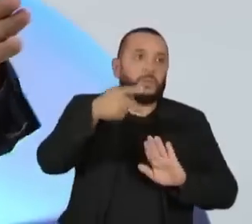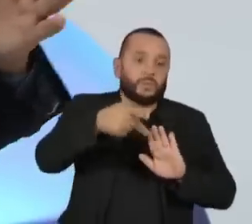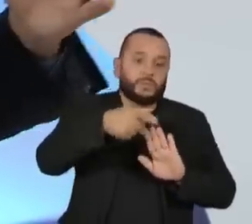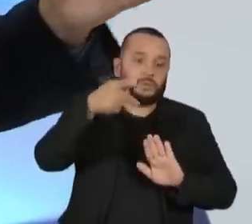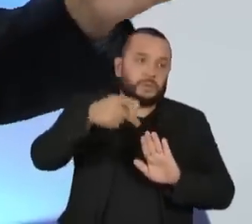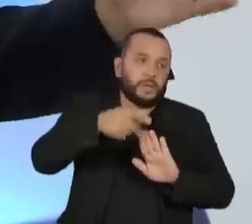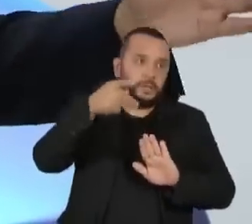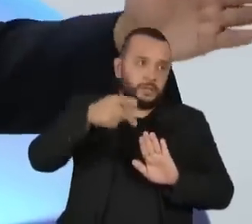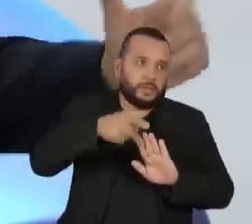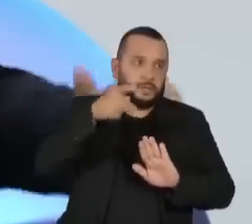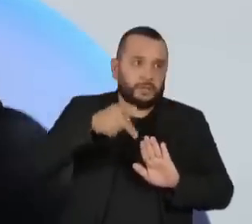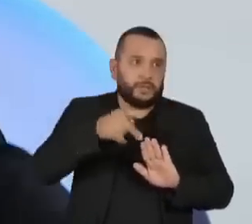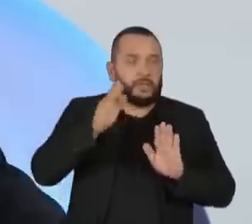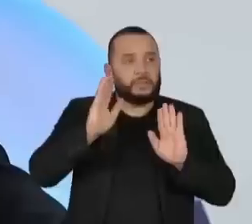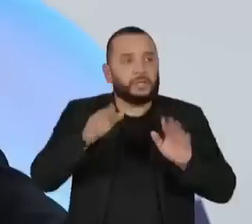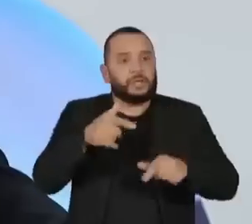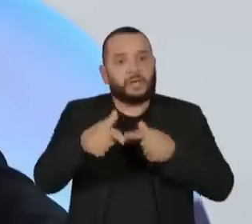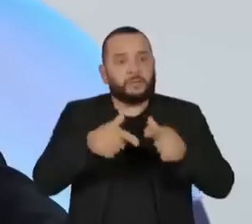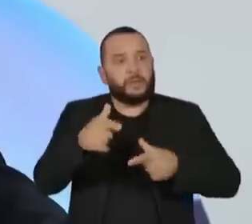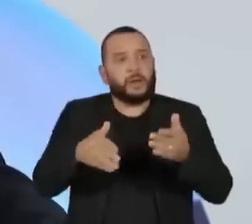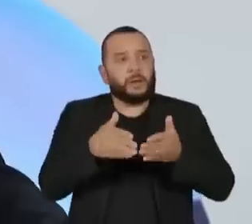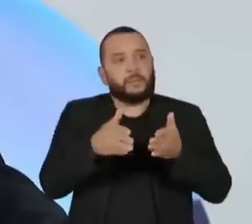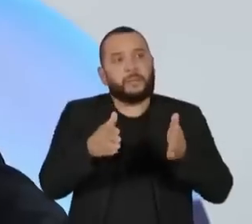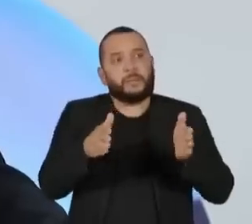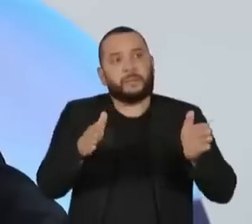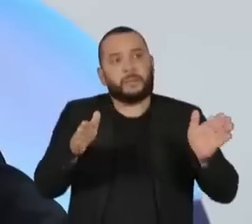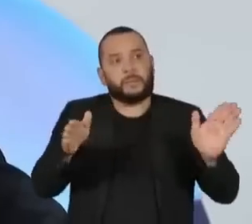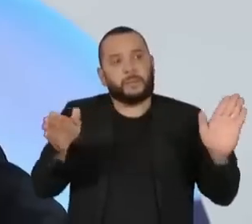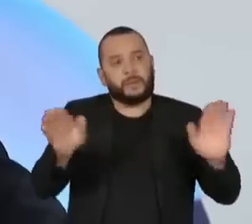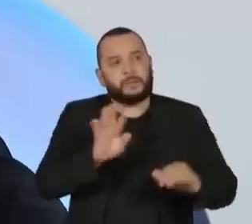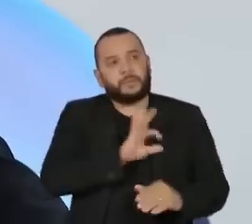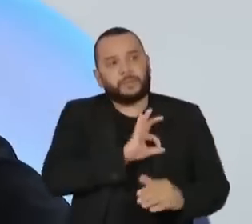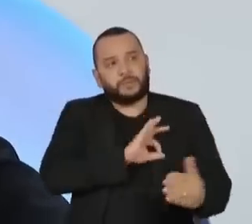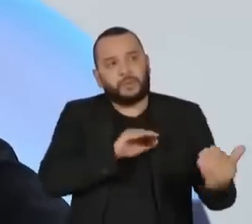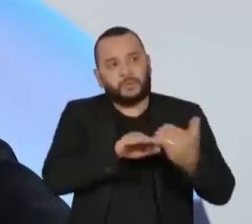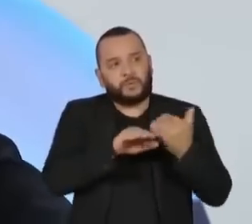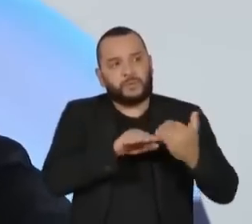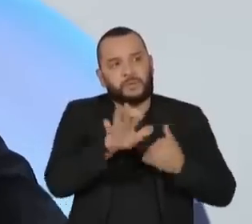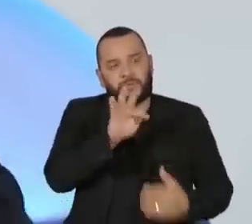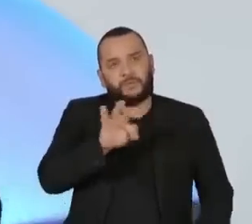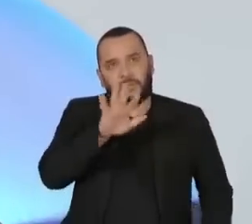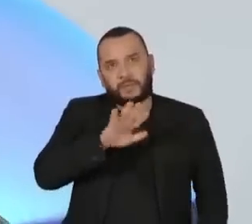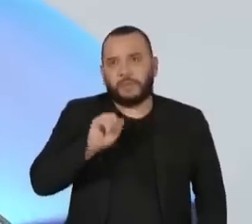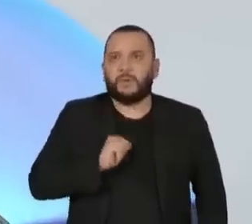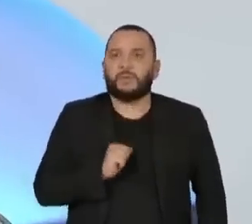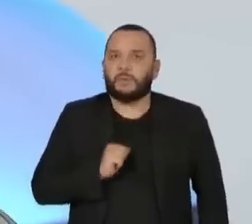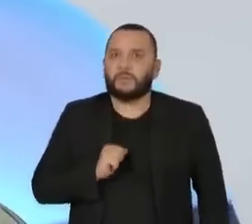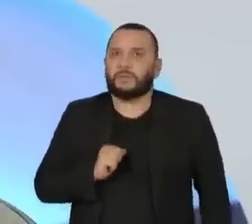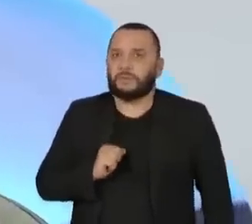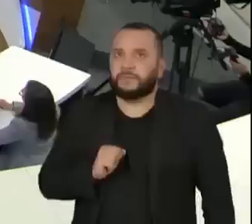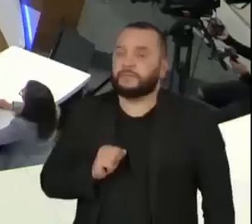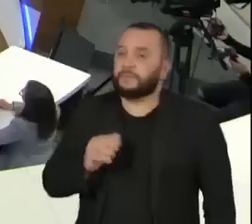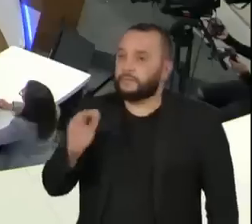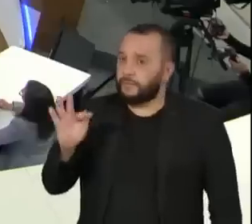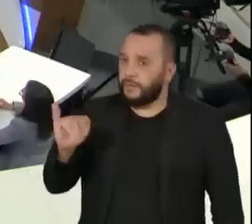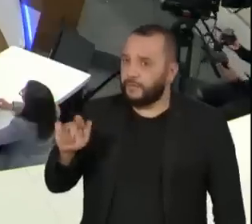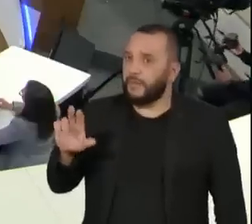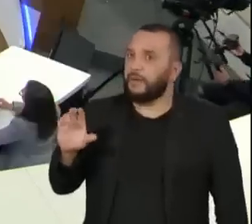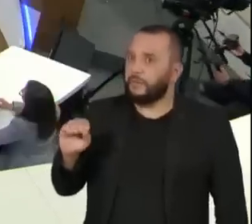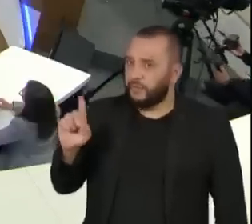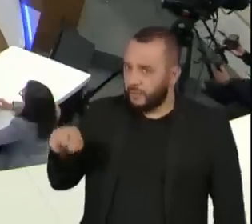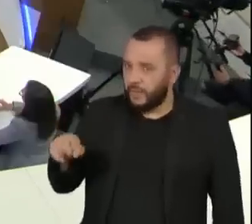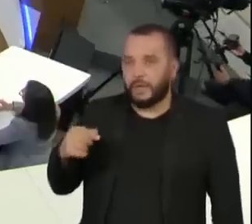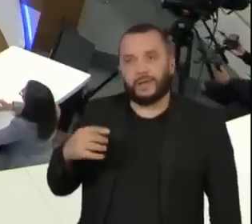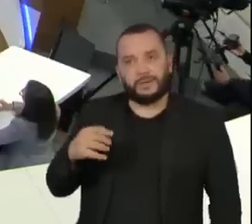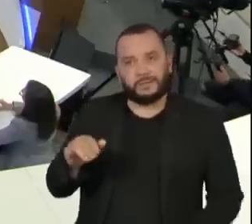alargamento desse âmbito de atuação da Polícia Rodoviária Federal. E isto faz parte, Flávio, do entulho